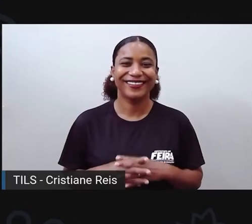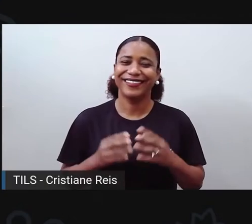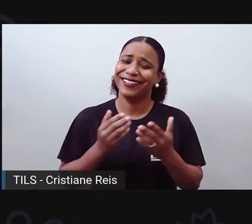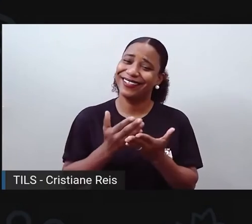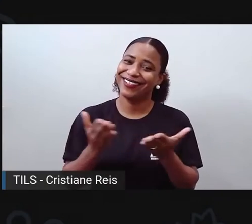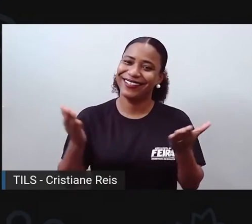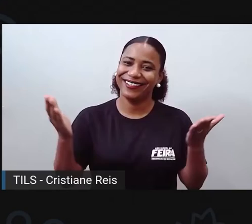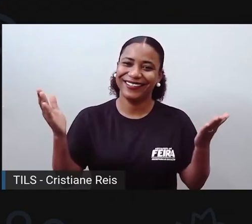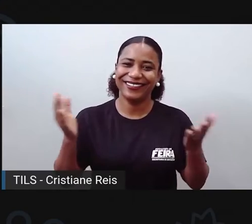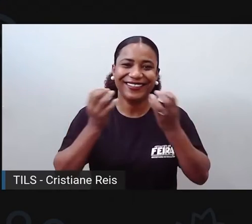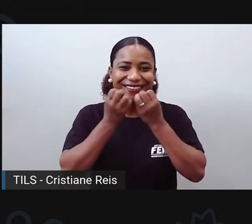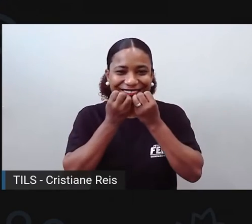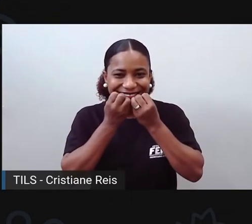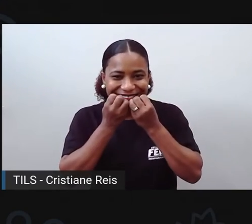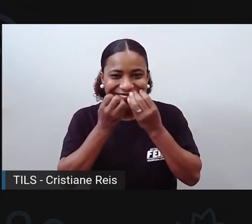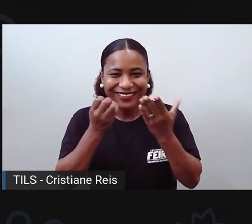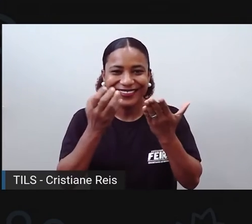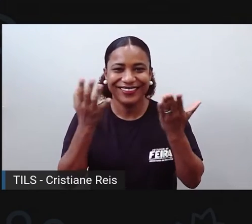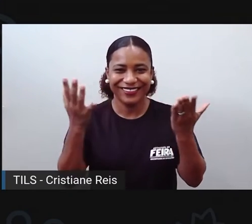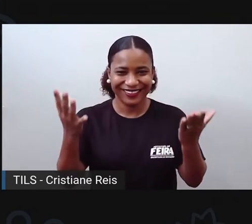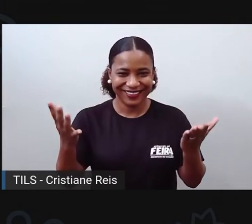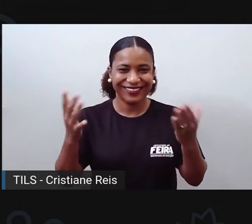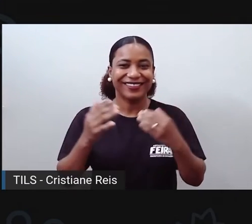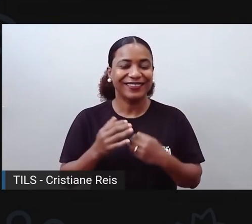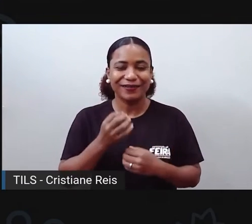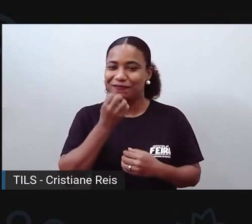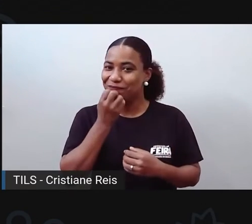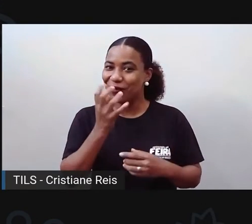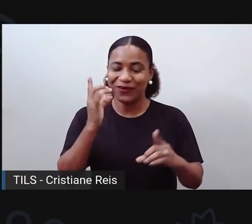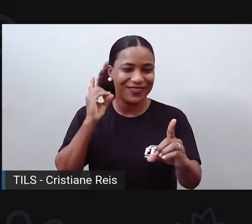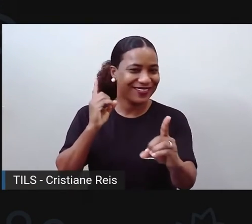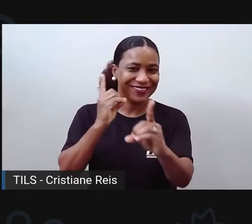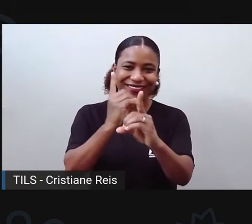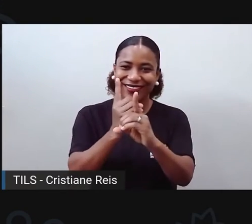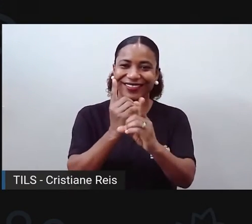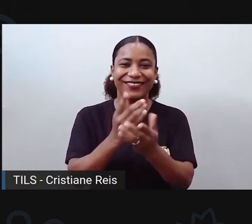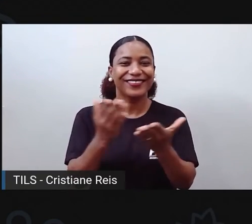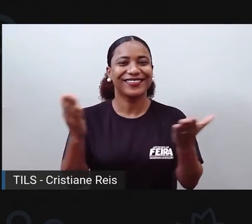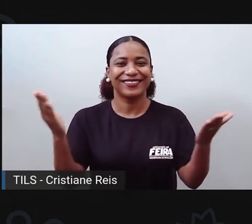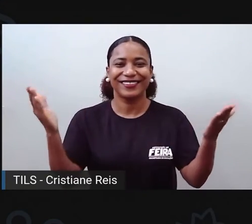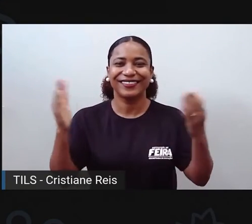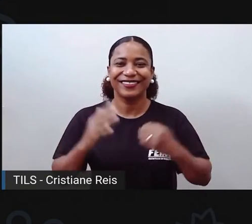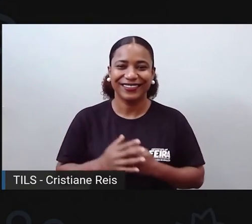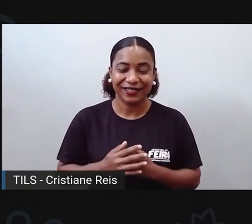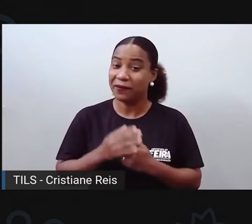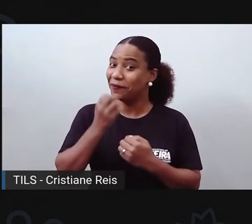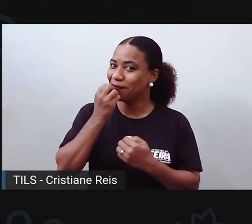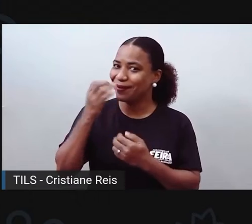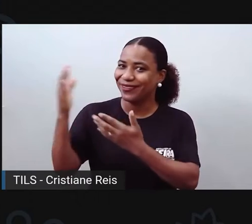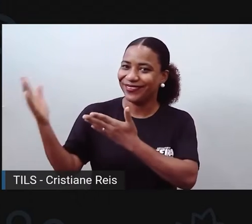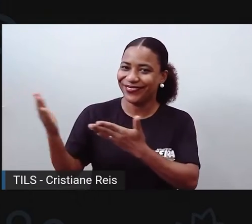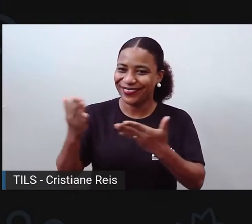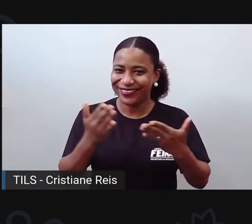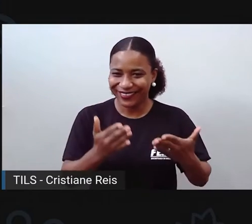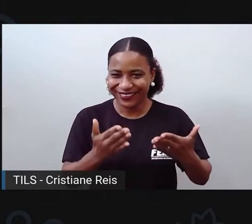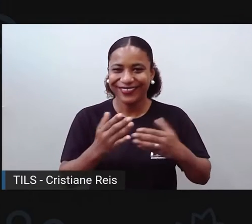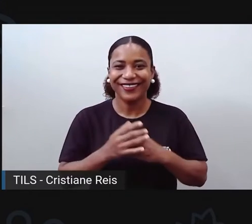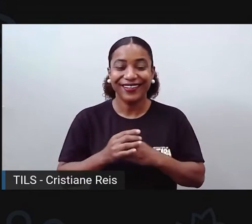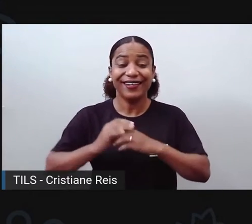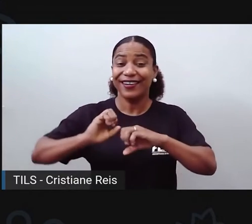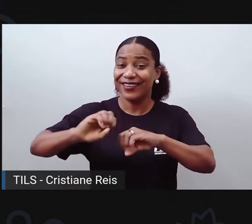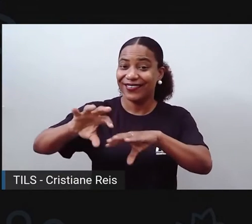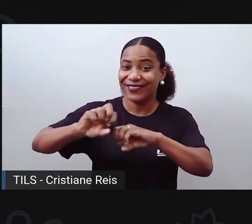Olá, meus amores! Que bom estar aqui com vocês mais uma vez, né? Sejam bem-vindos a mais uma